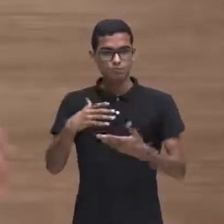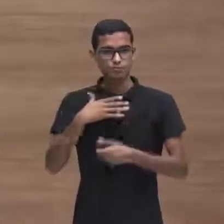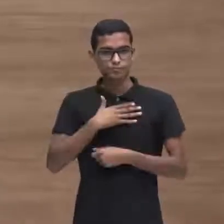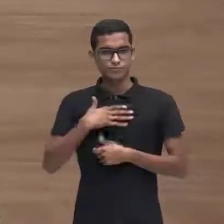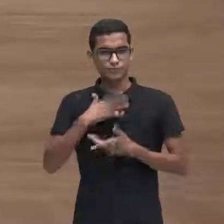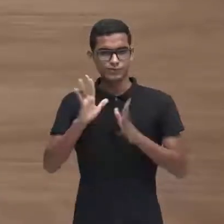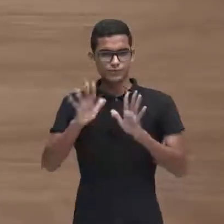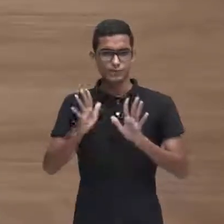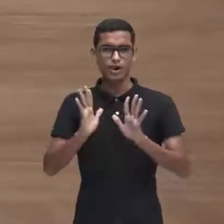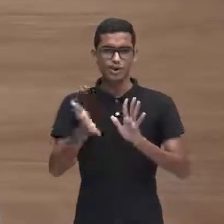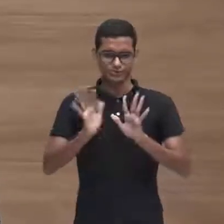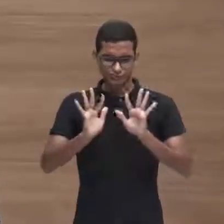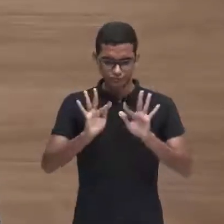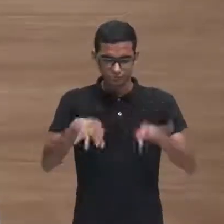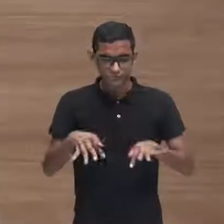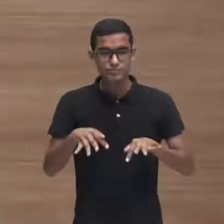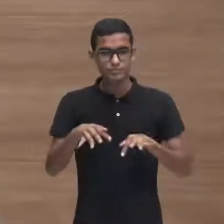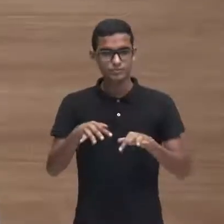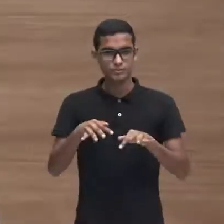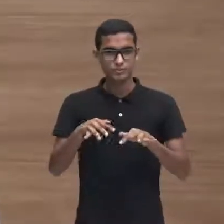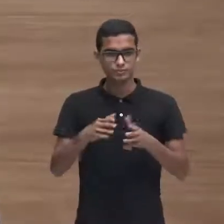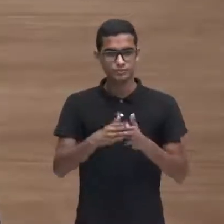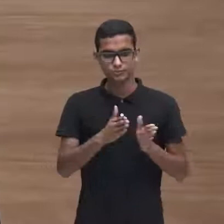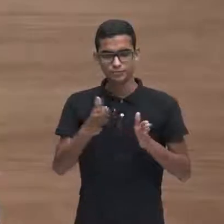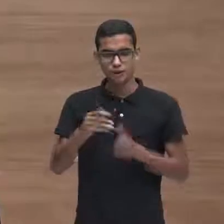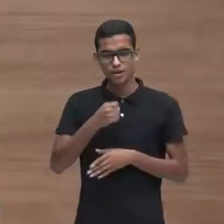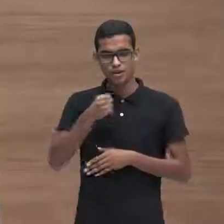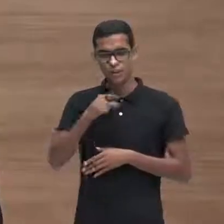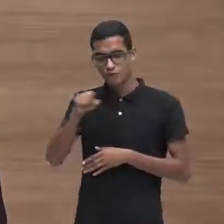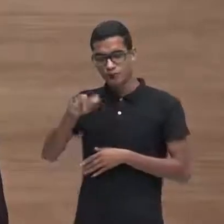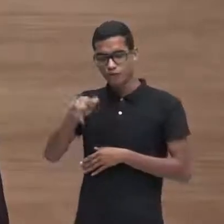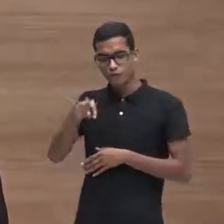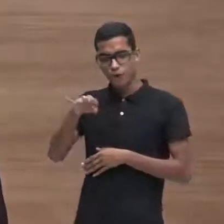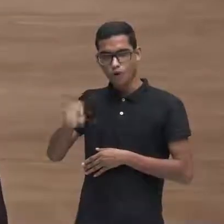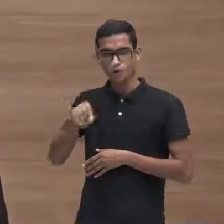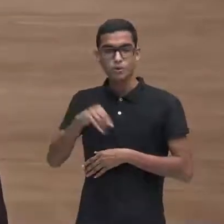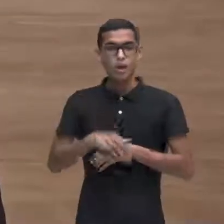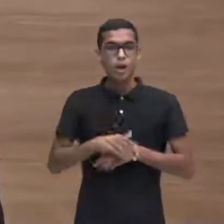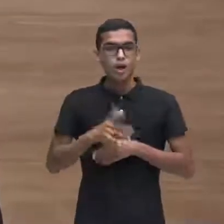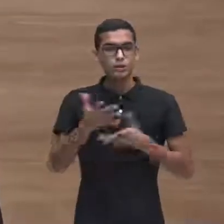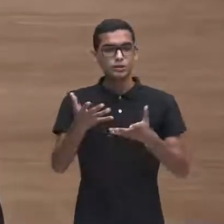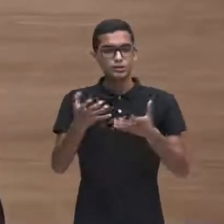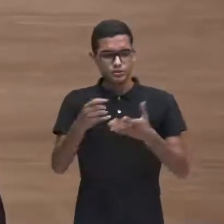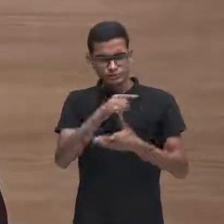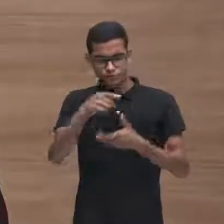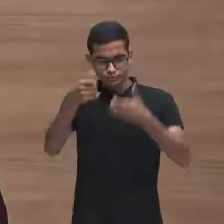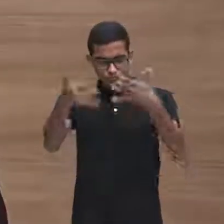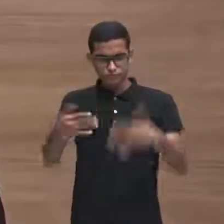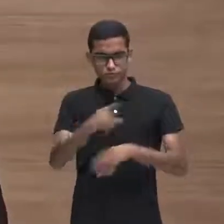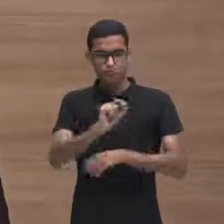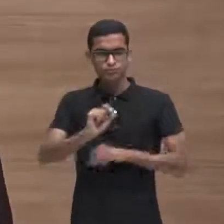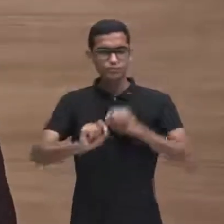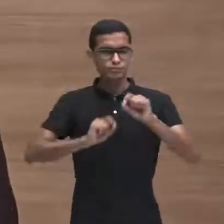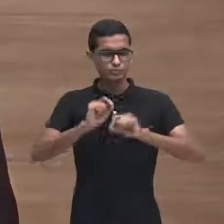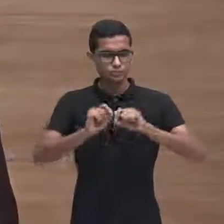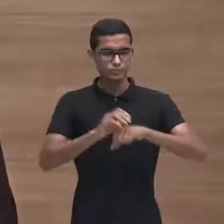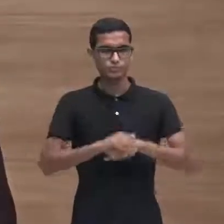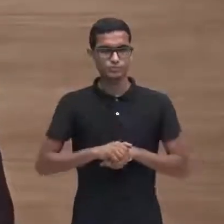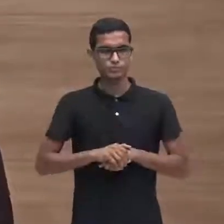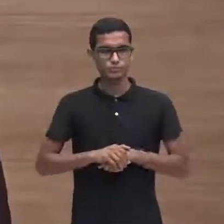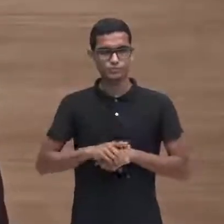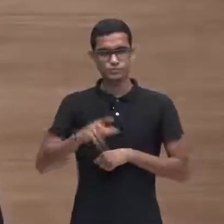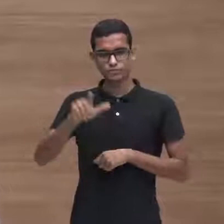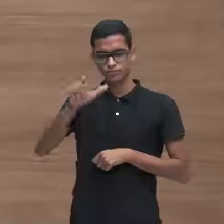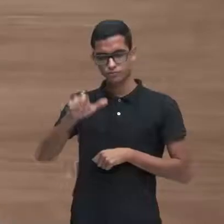vou fechar para passar para o Afonso eu só gostaria de dizer para vocês o seguinte o Paulo